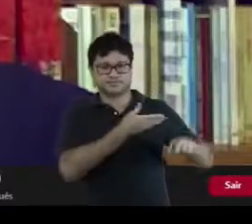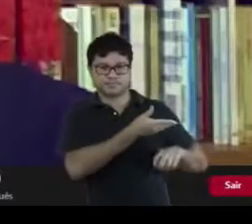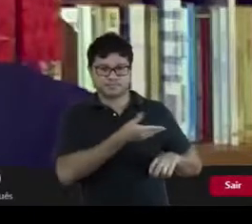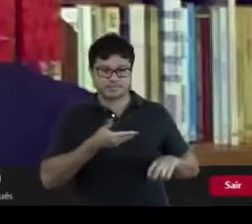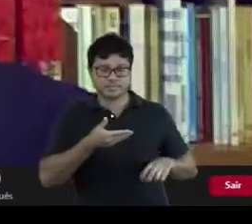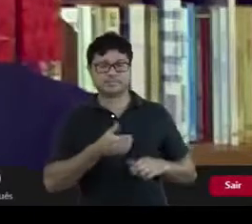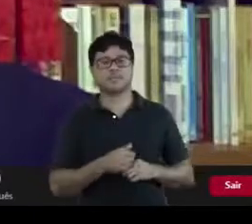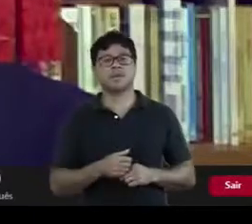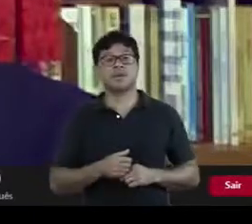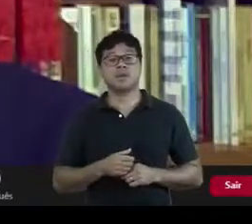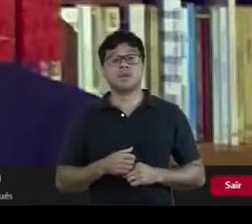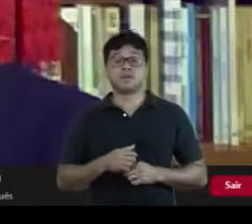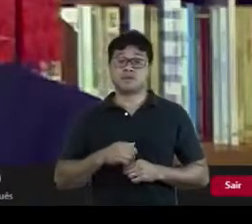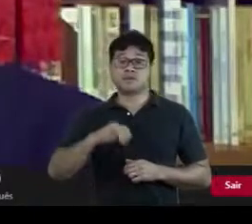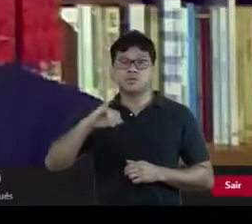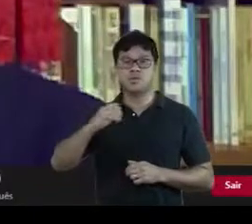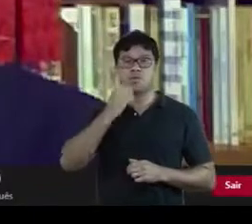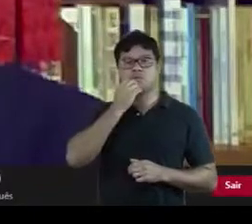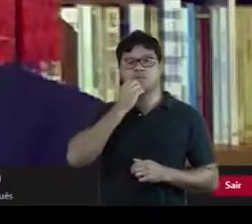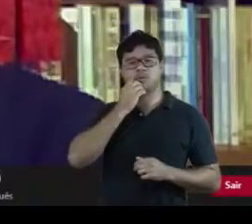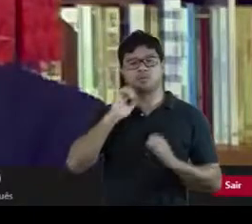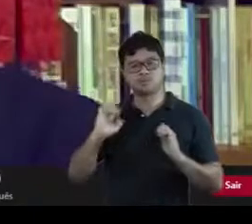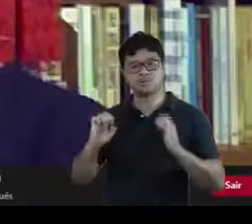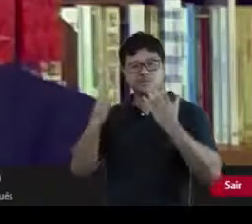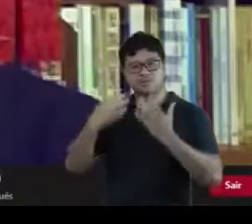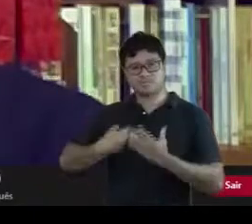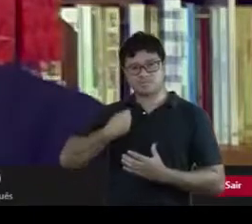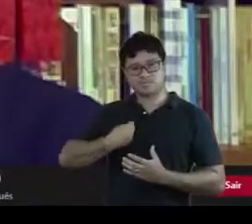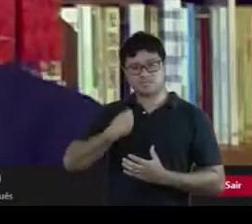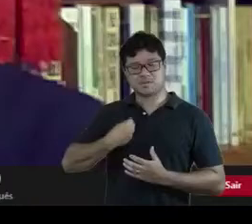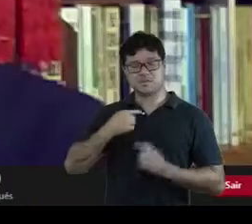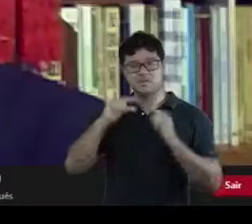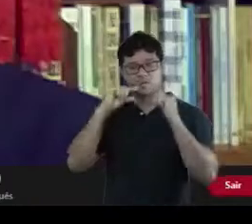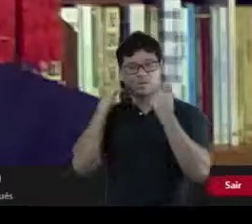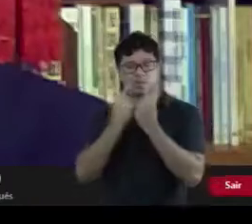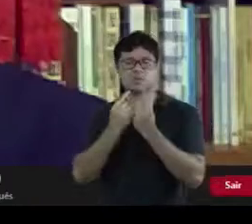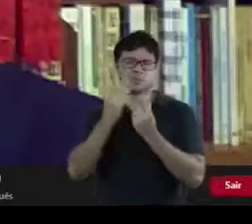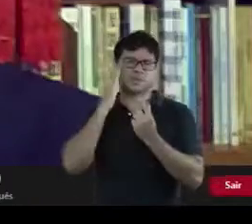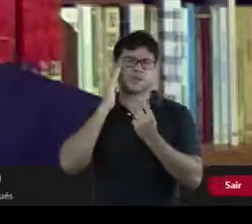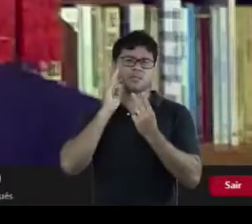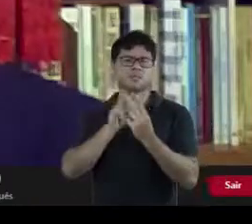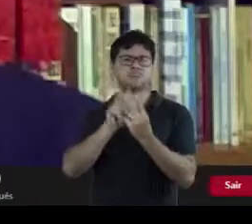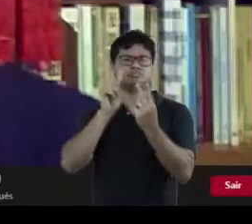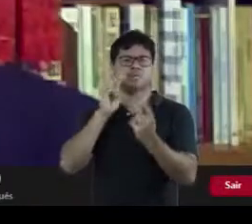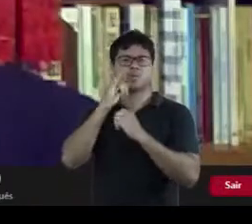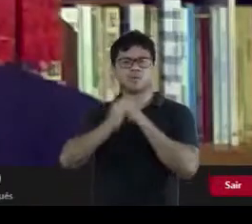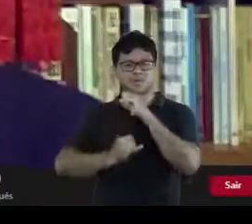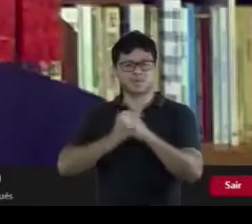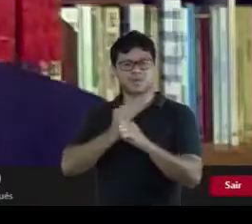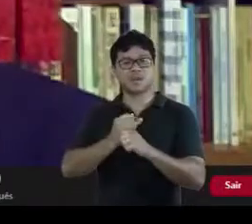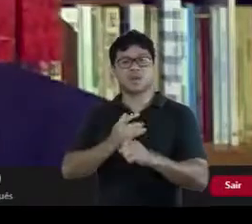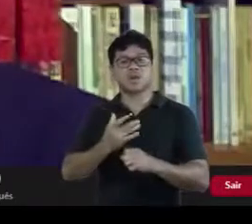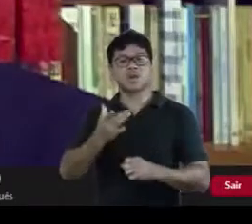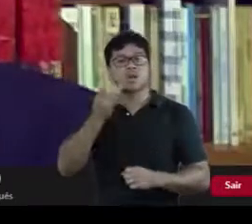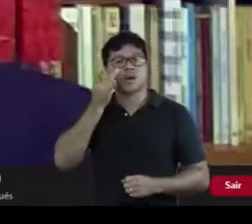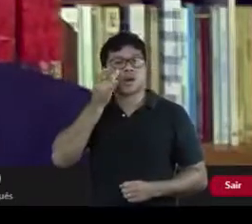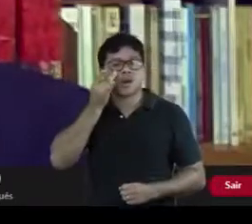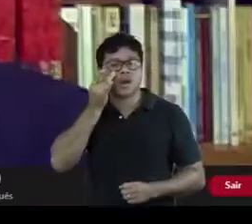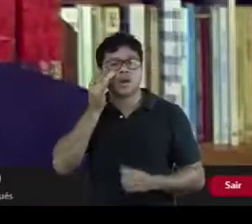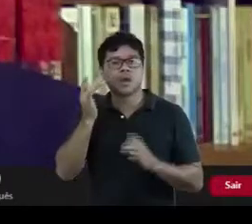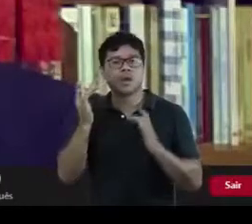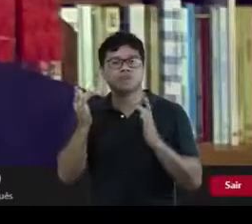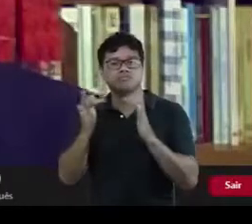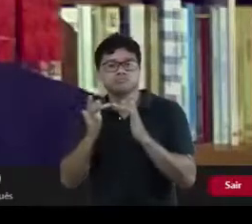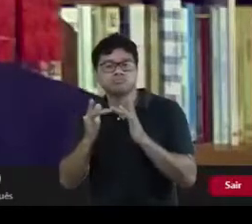oportunidade de participar de um evento como esse, mesmo que online, sem o contato físico, é